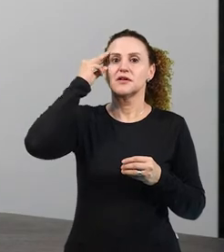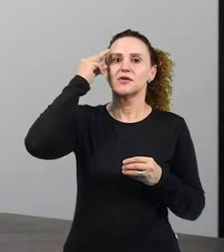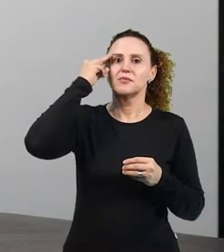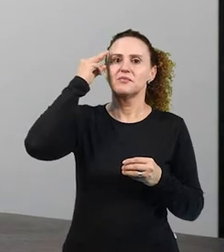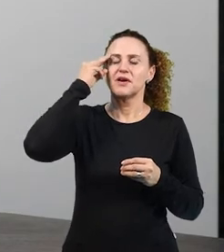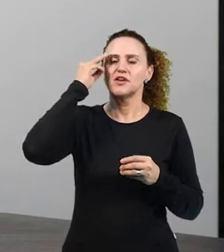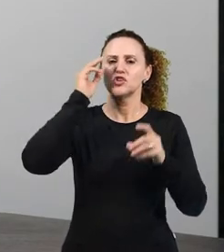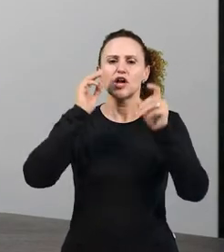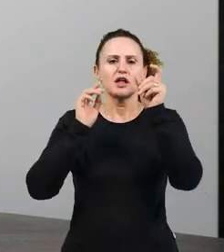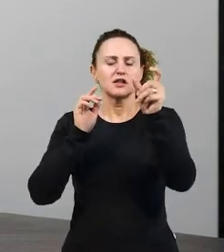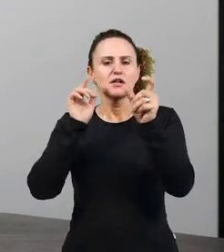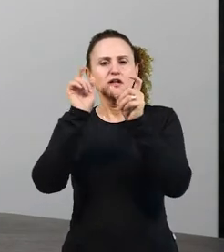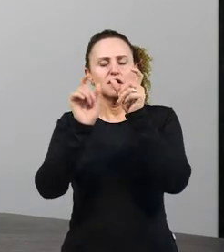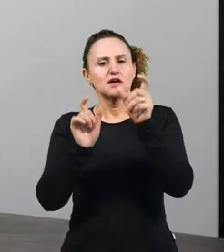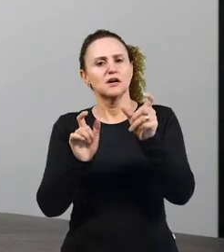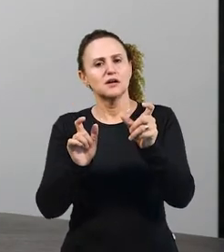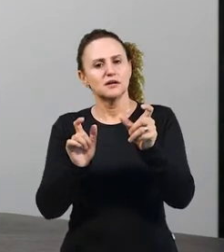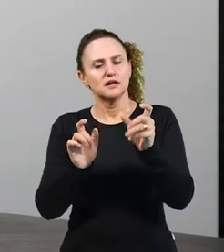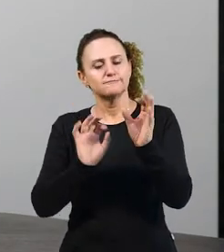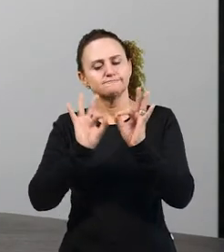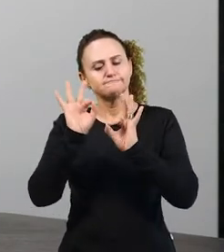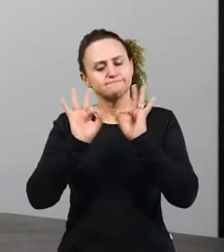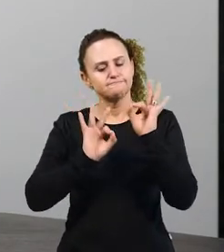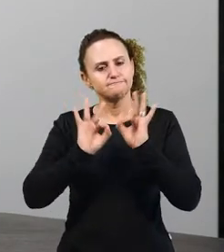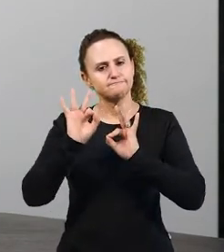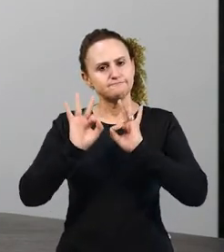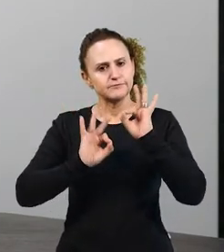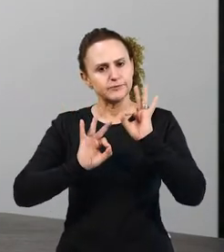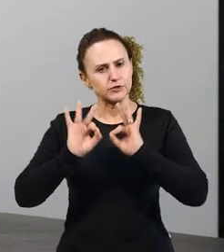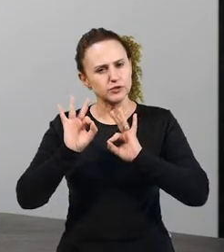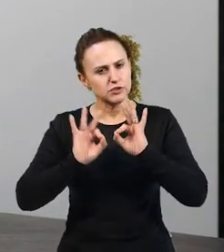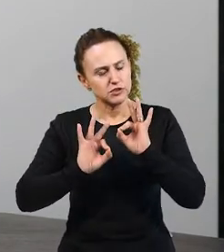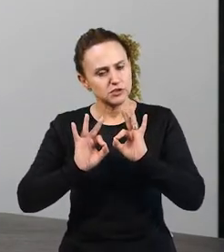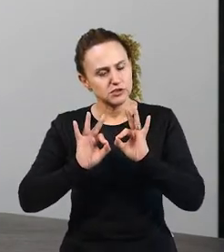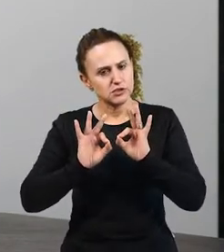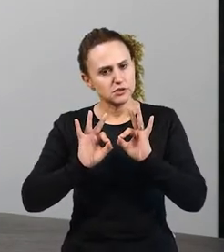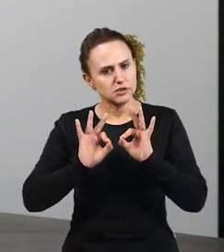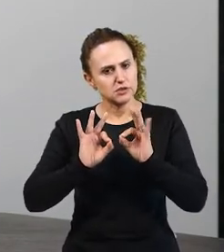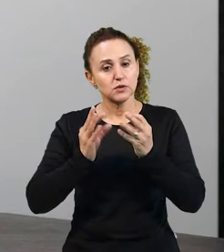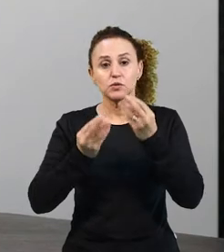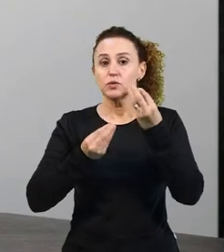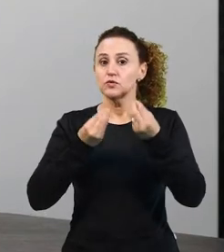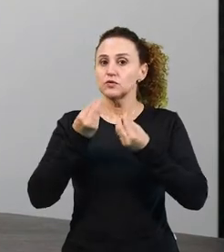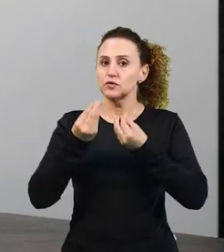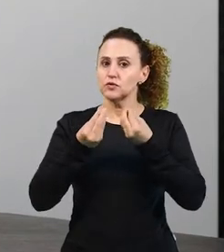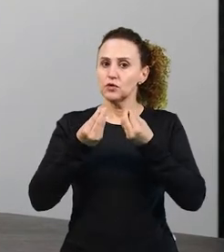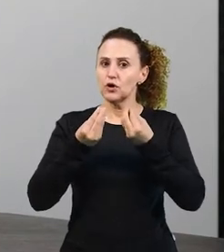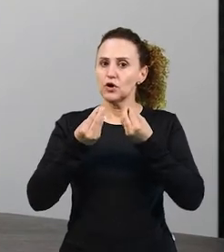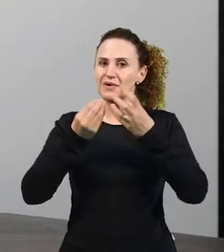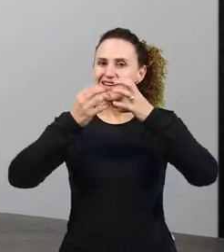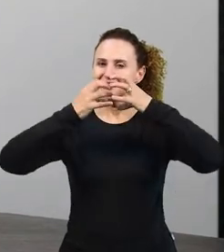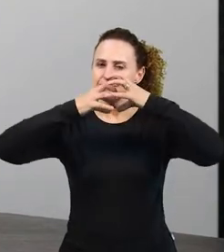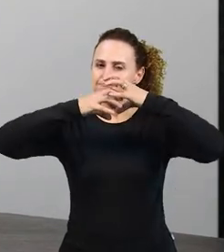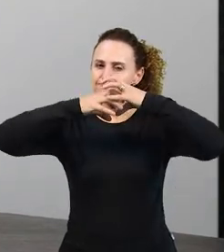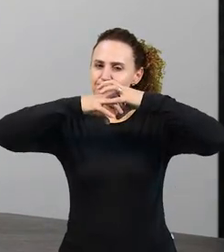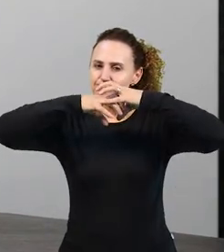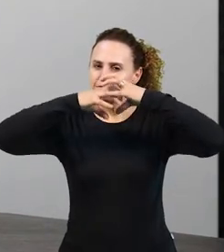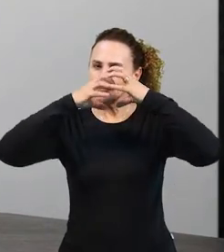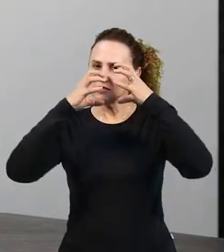as palavras e as organizamos de acordo com a estrutura da língua portuguesa.